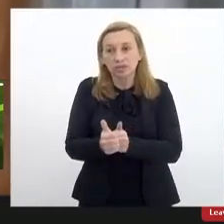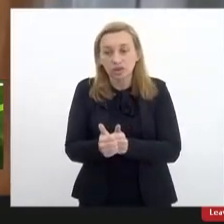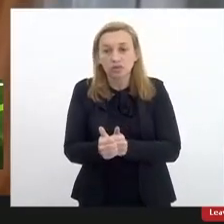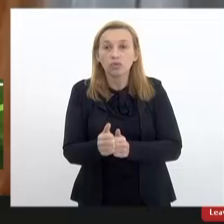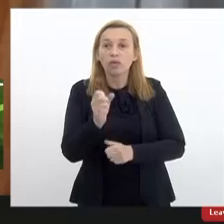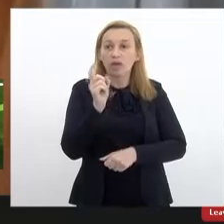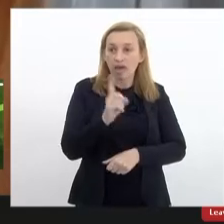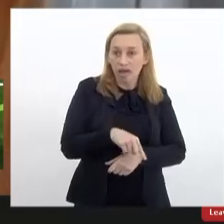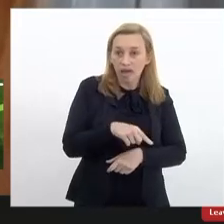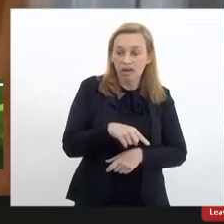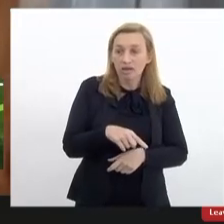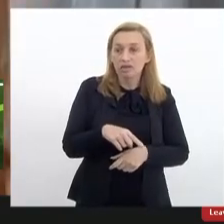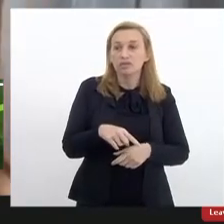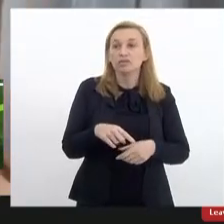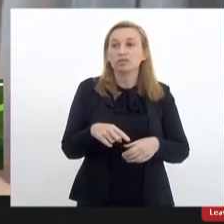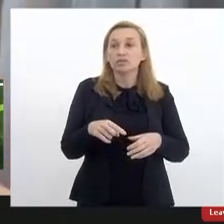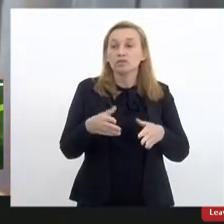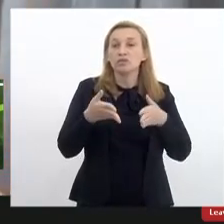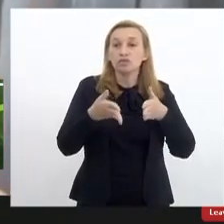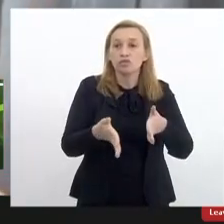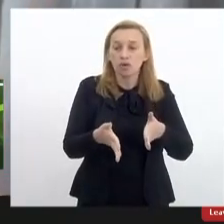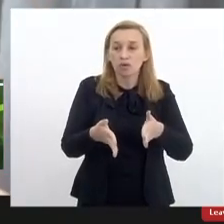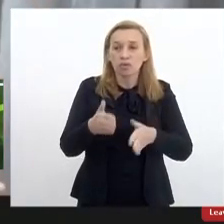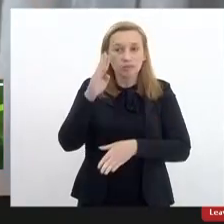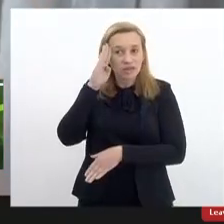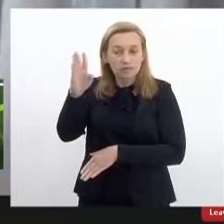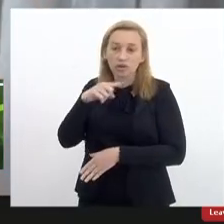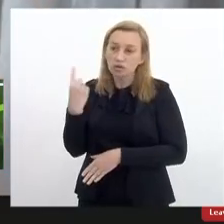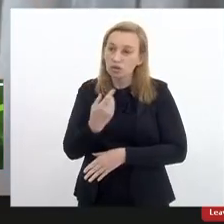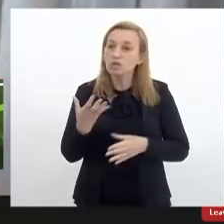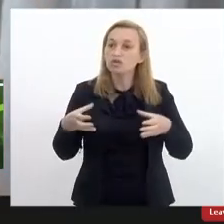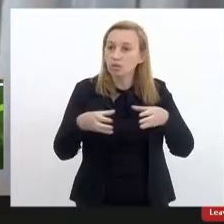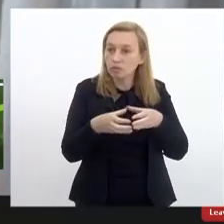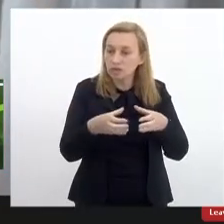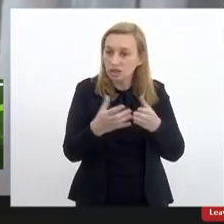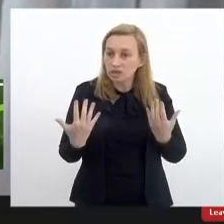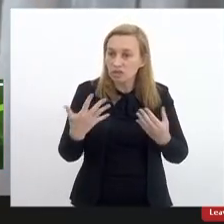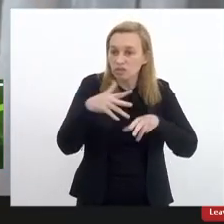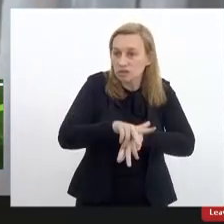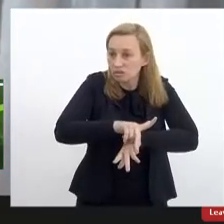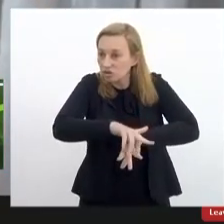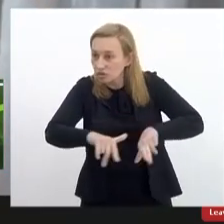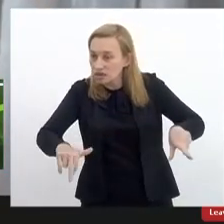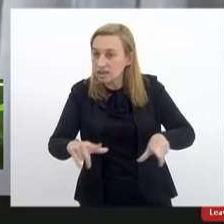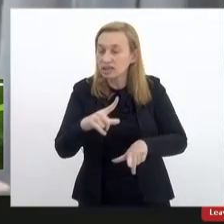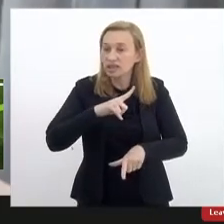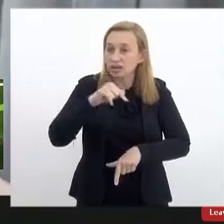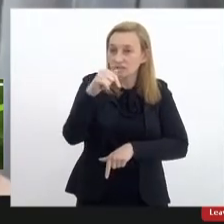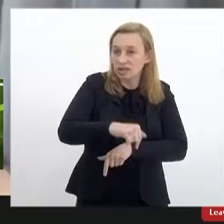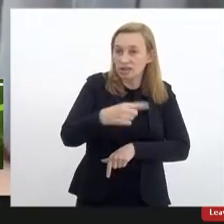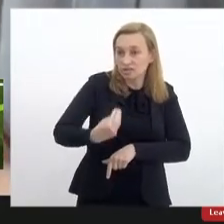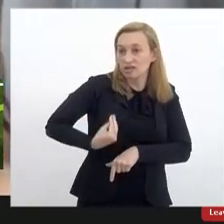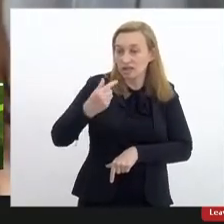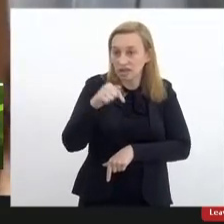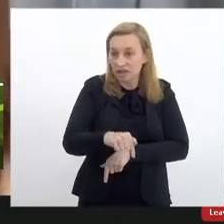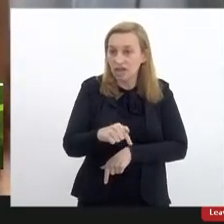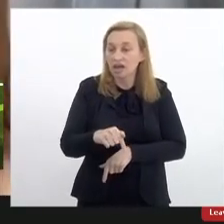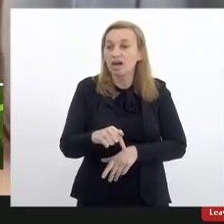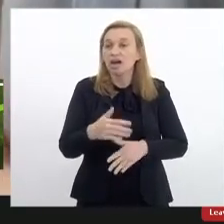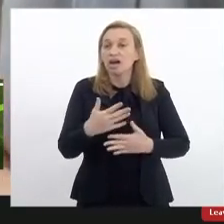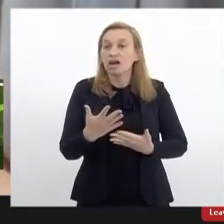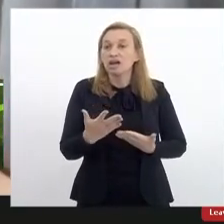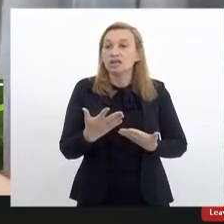segmento que é o público alvo da nossa comissão de inclusão e diversidade que temos aqui presentes a